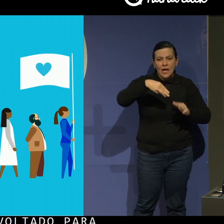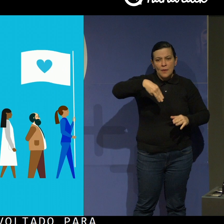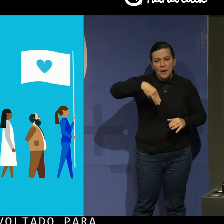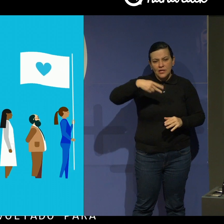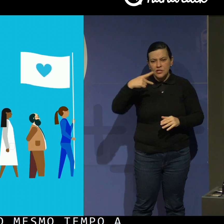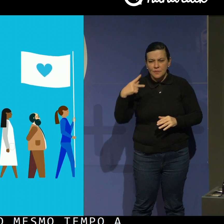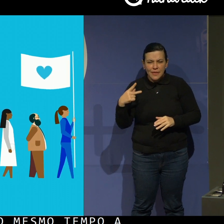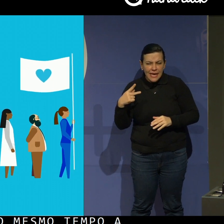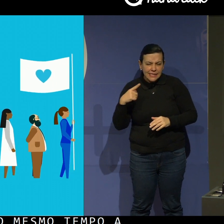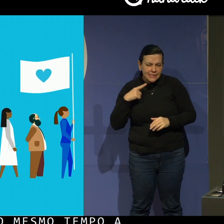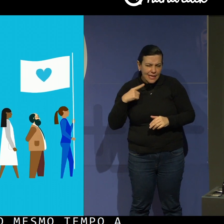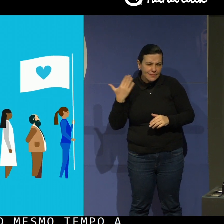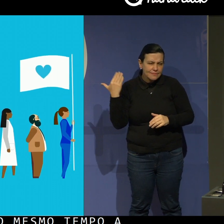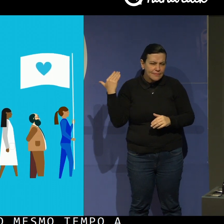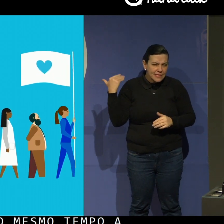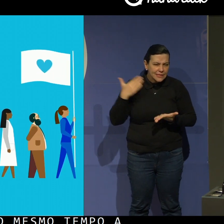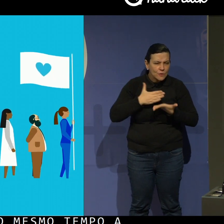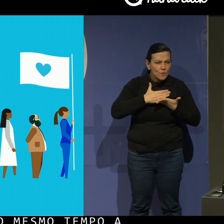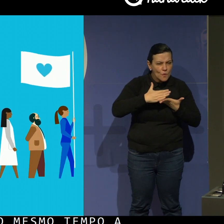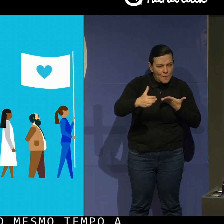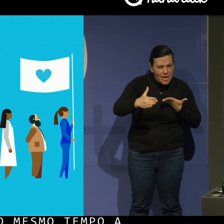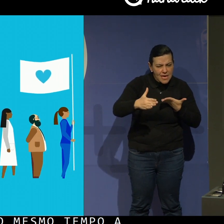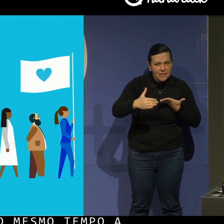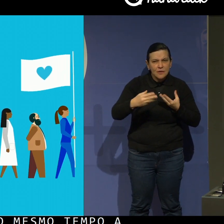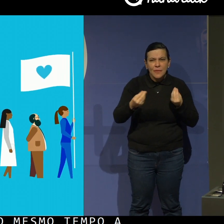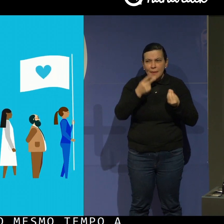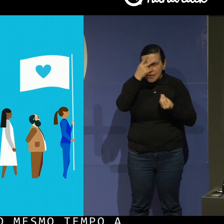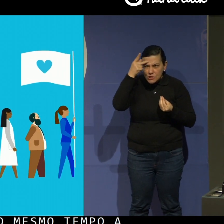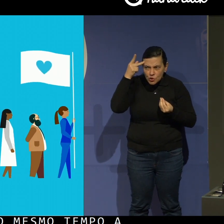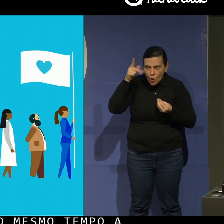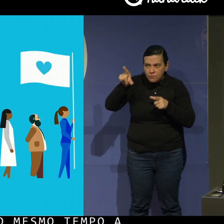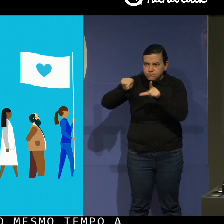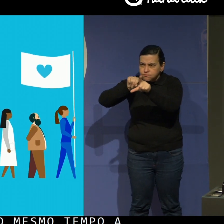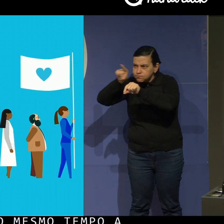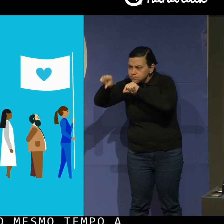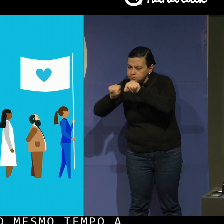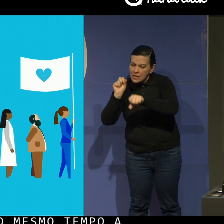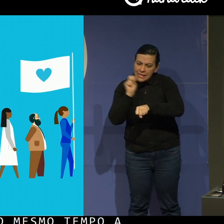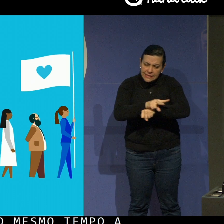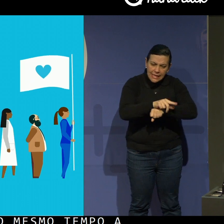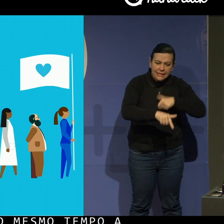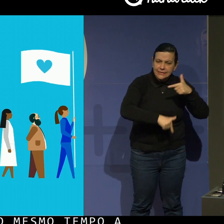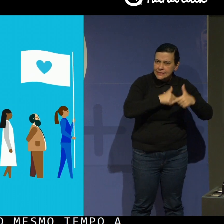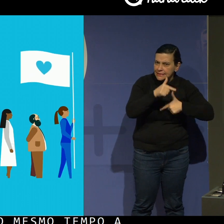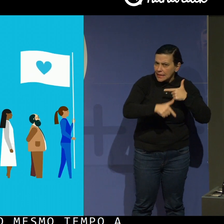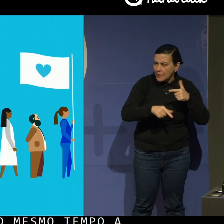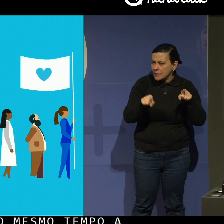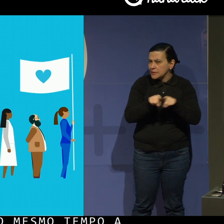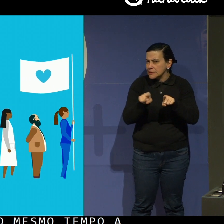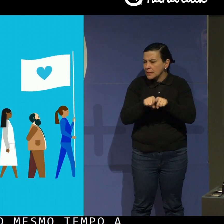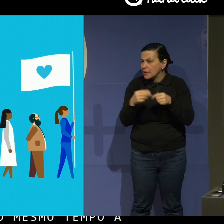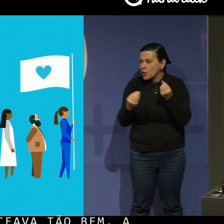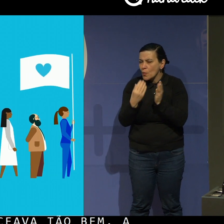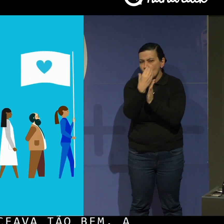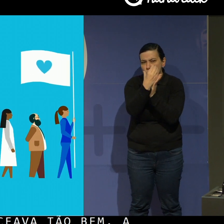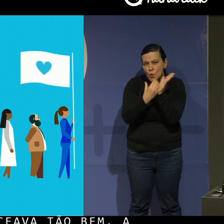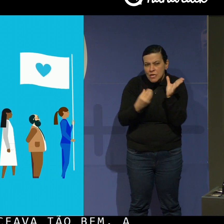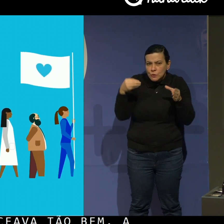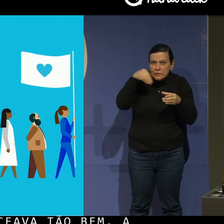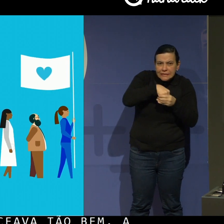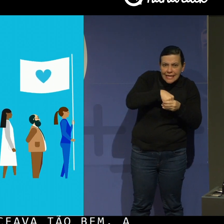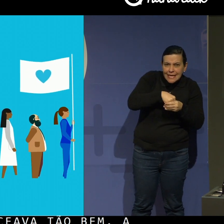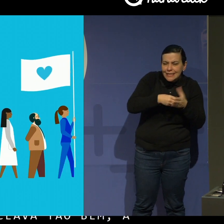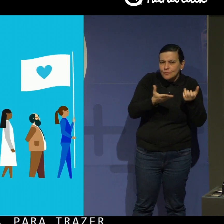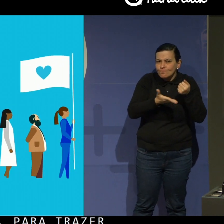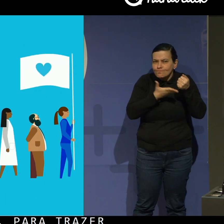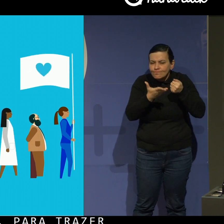tinha tantas iniciativas para poder trazer pessoas com deficiência, colocar os seus currículos dentro da nossa base